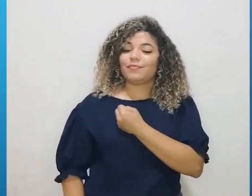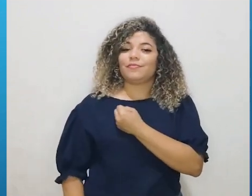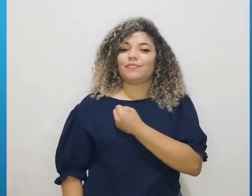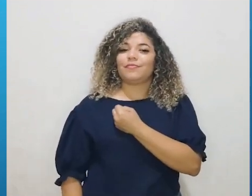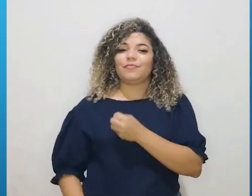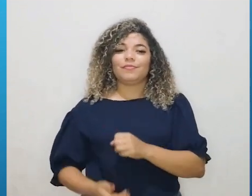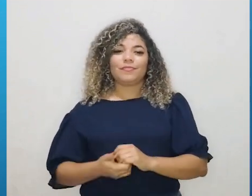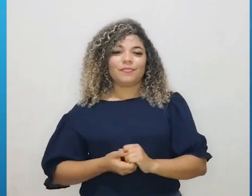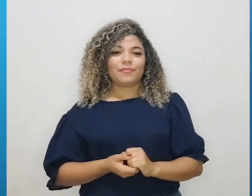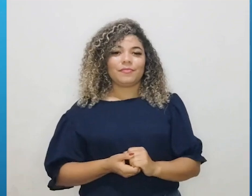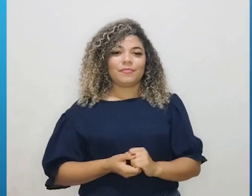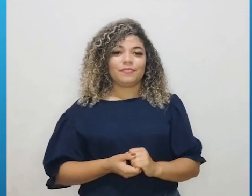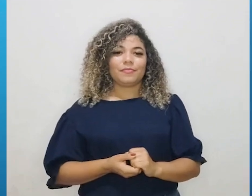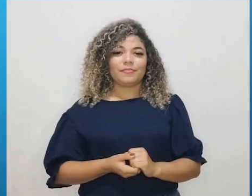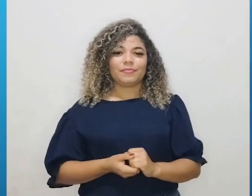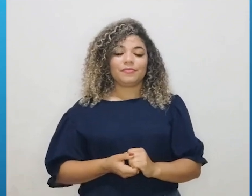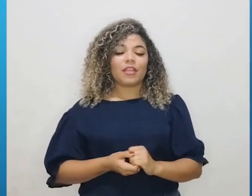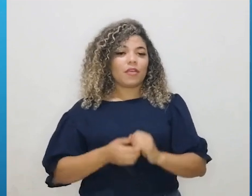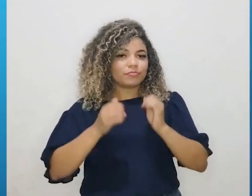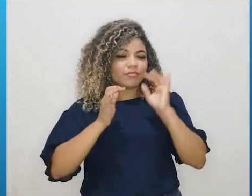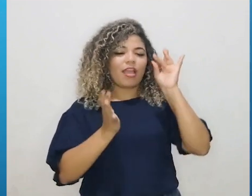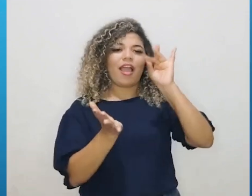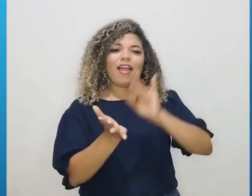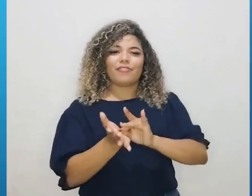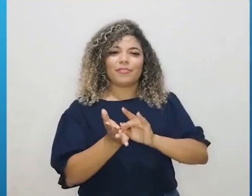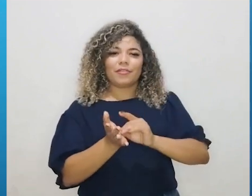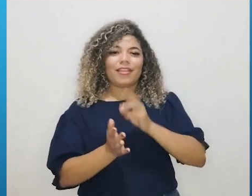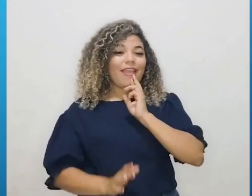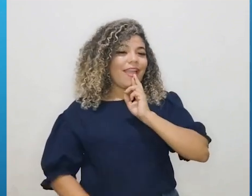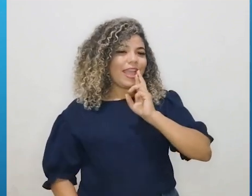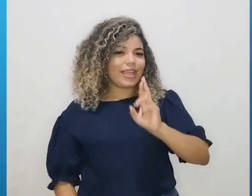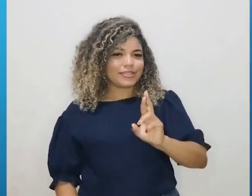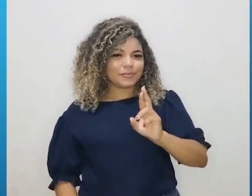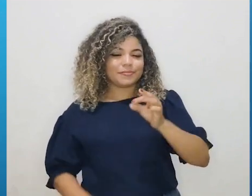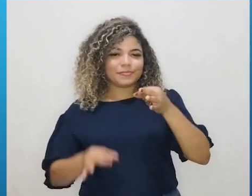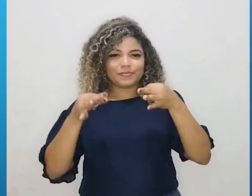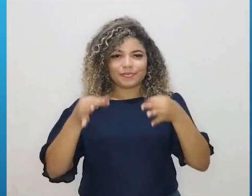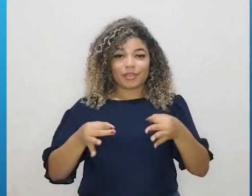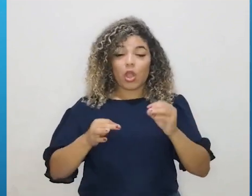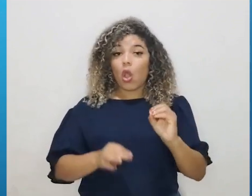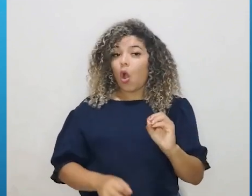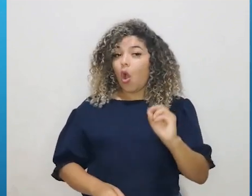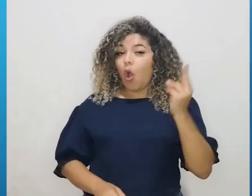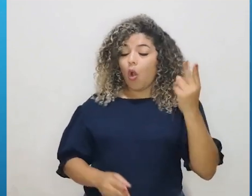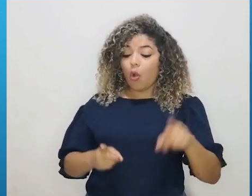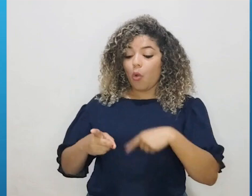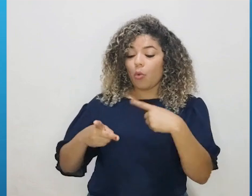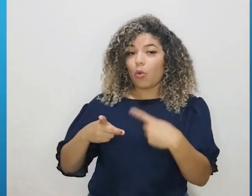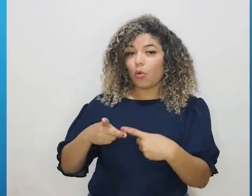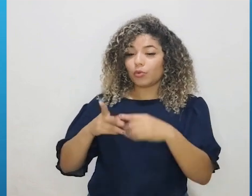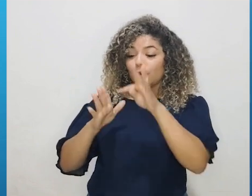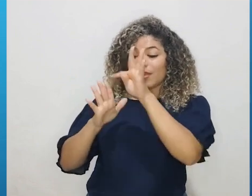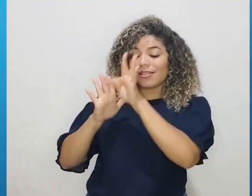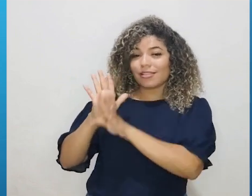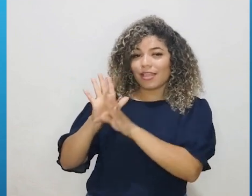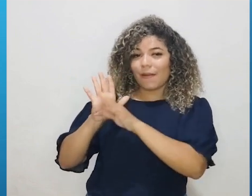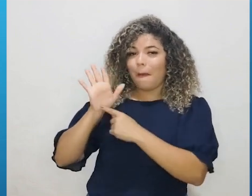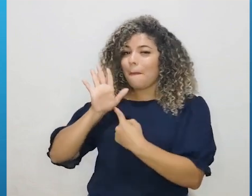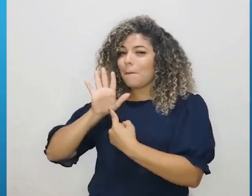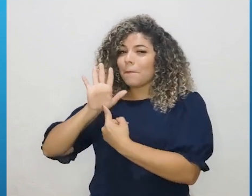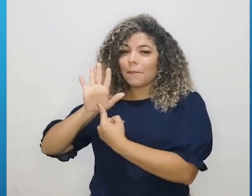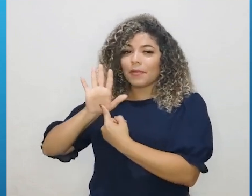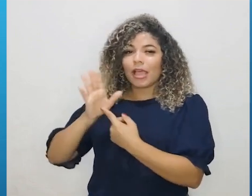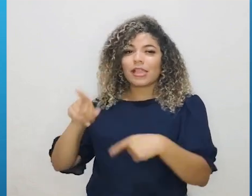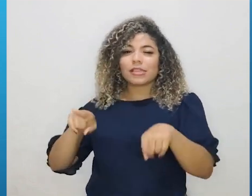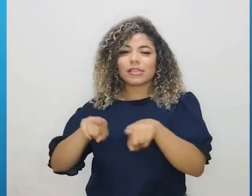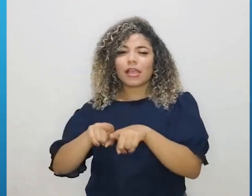já dizer que ele é a resposta, certo? Ou então, como no texto apareceu